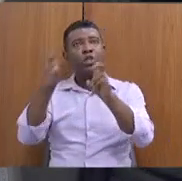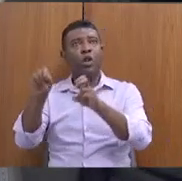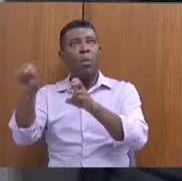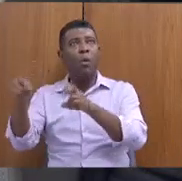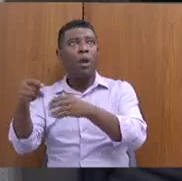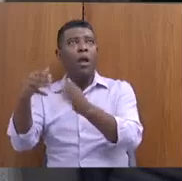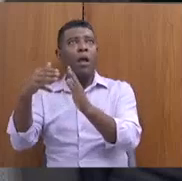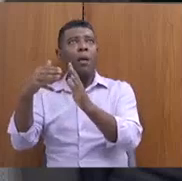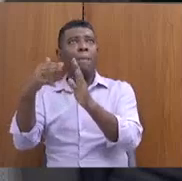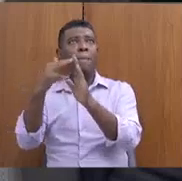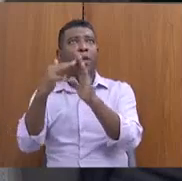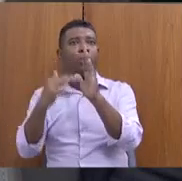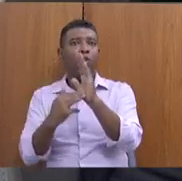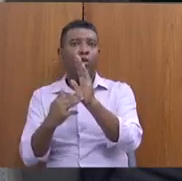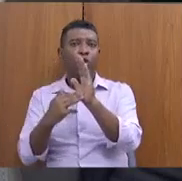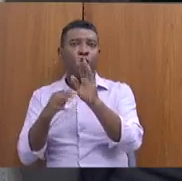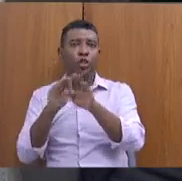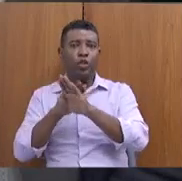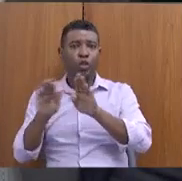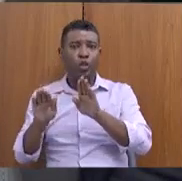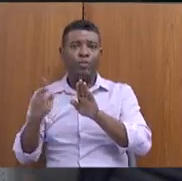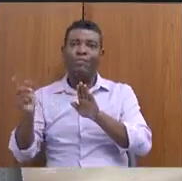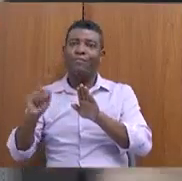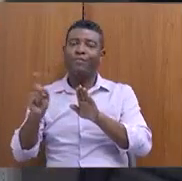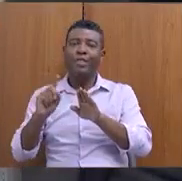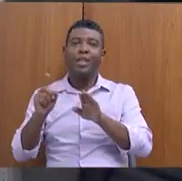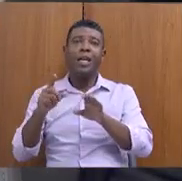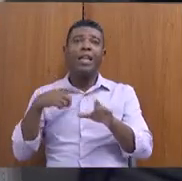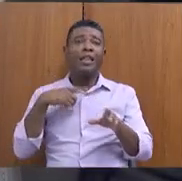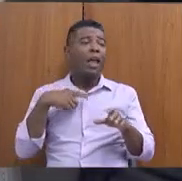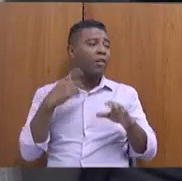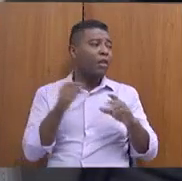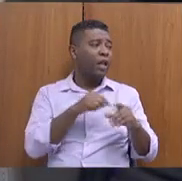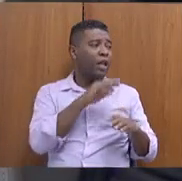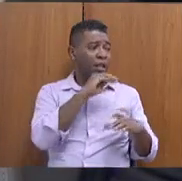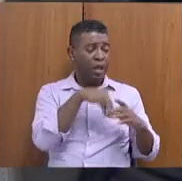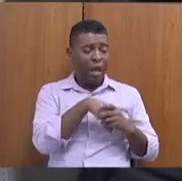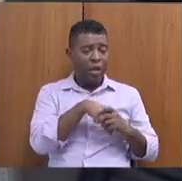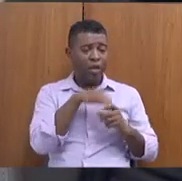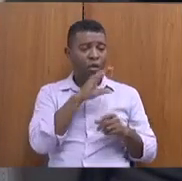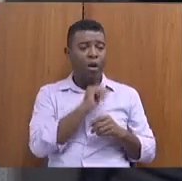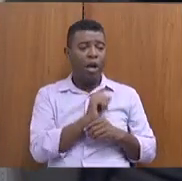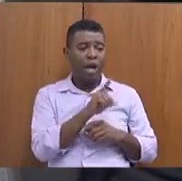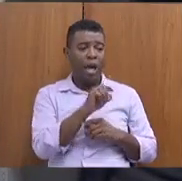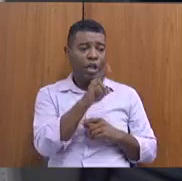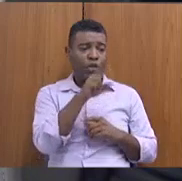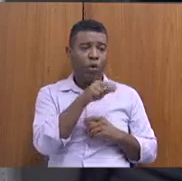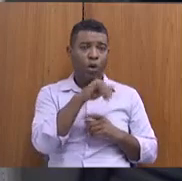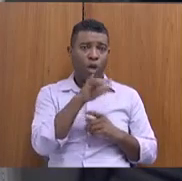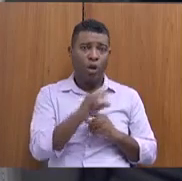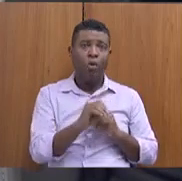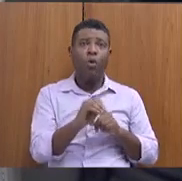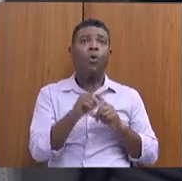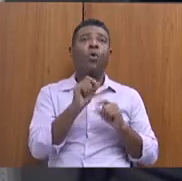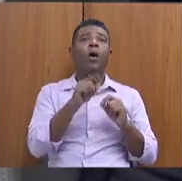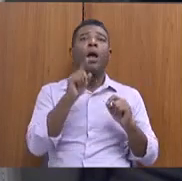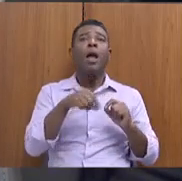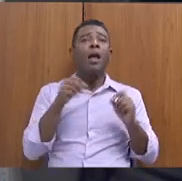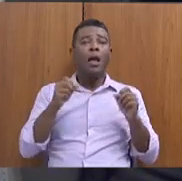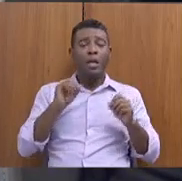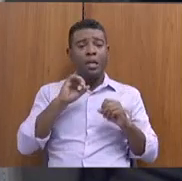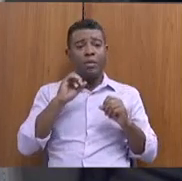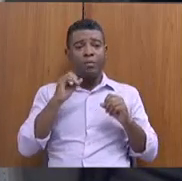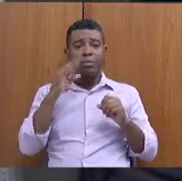Cade Único, nas filas do Cade Único, que foi a ausência, por exemplo, de grande parte dos servidores da MGS, que